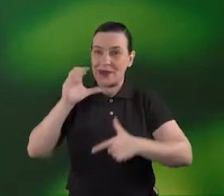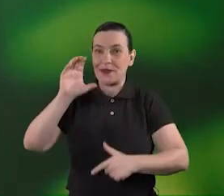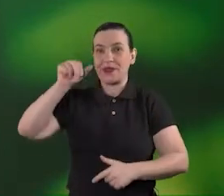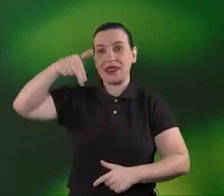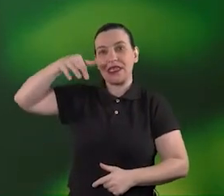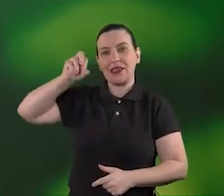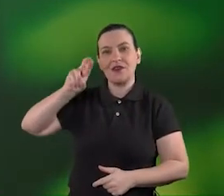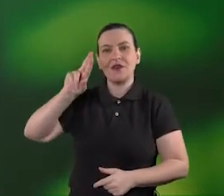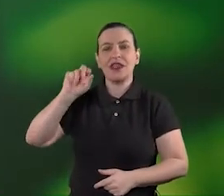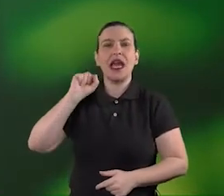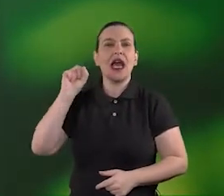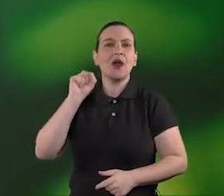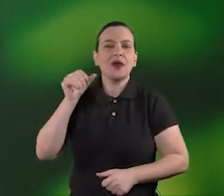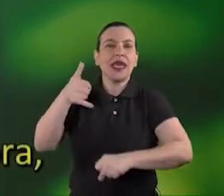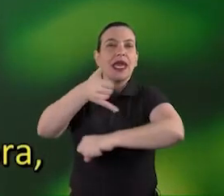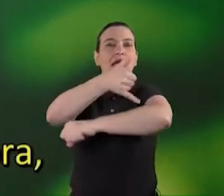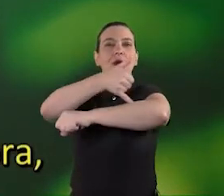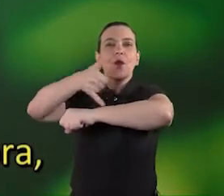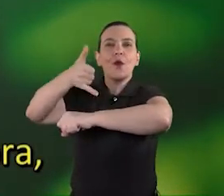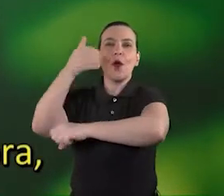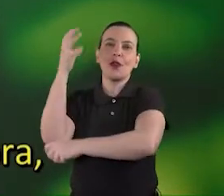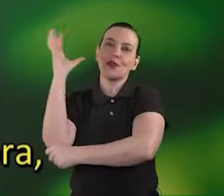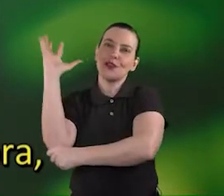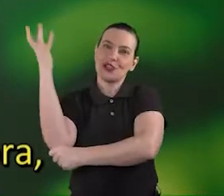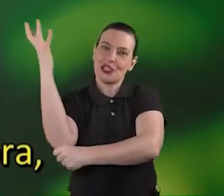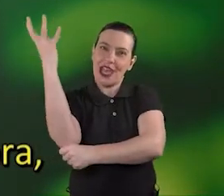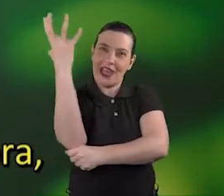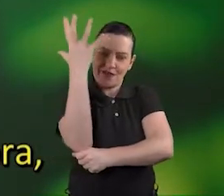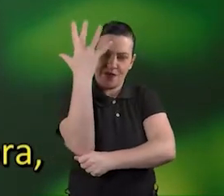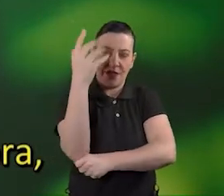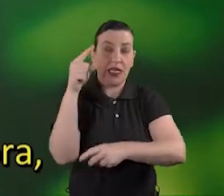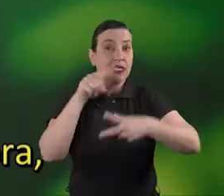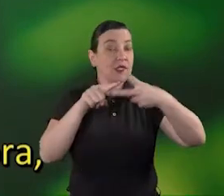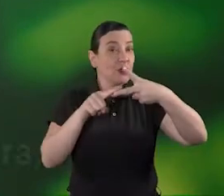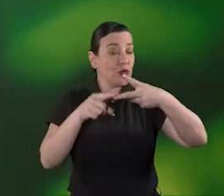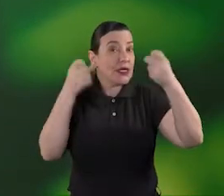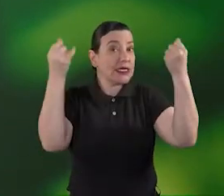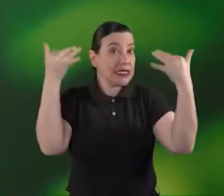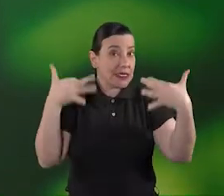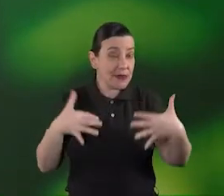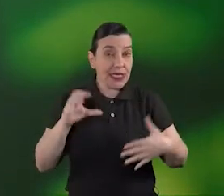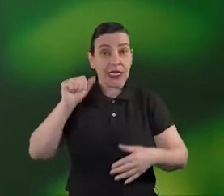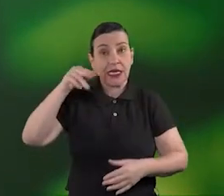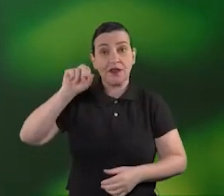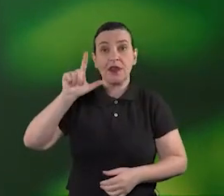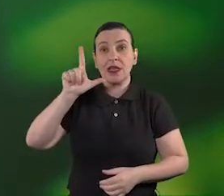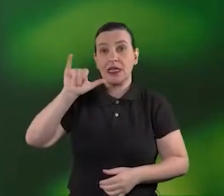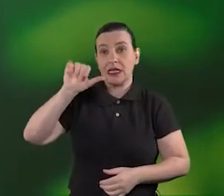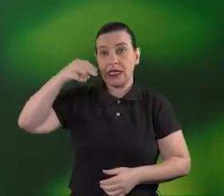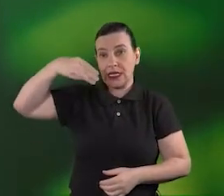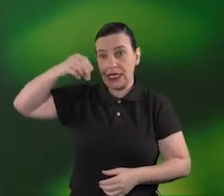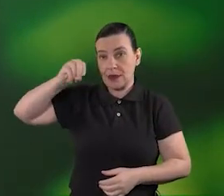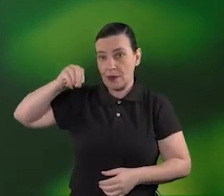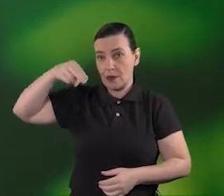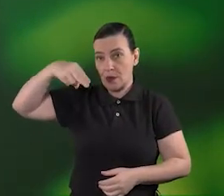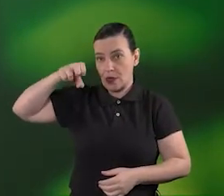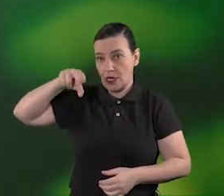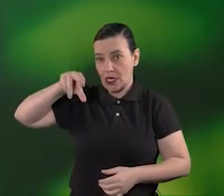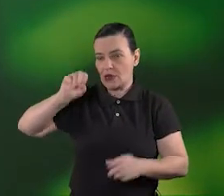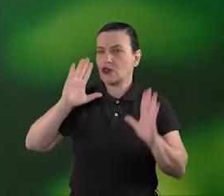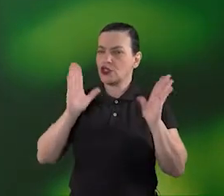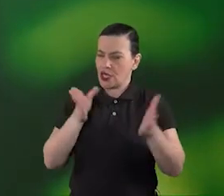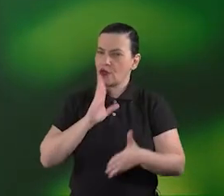é um óleo de árvore eu gostaria de mencionar dois componentes específicos da cânfora o limoneno que vocês já conhecem